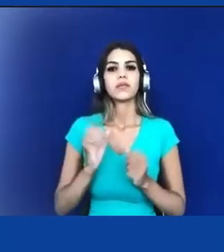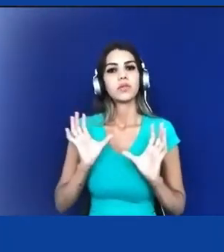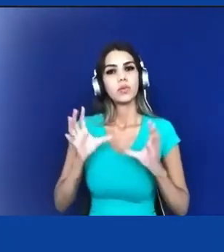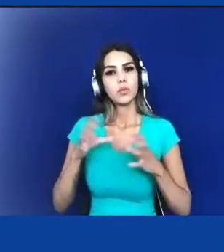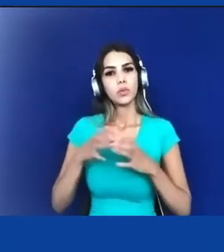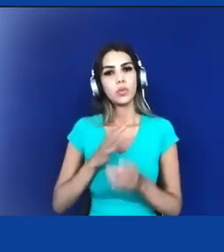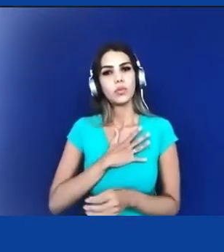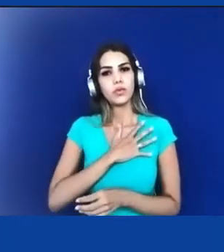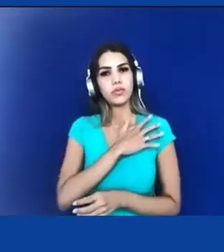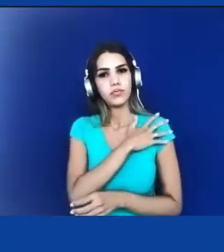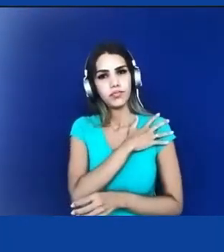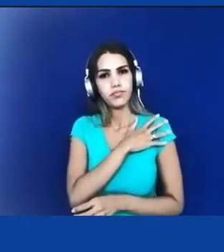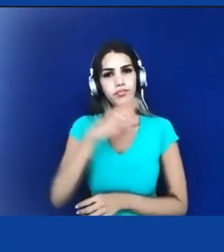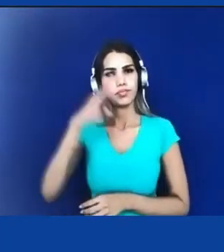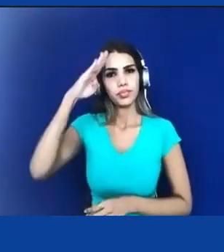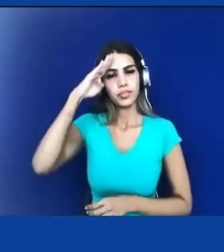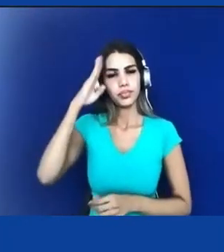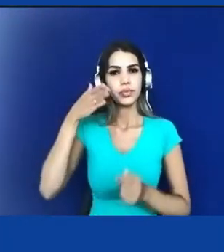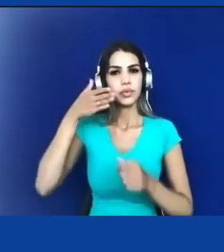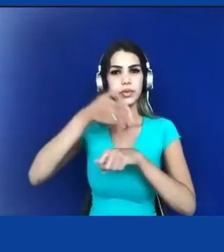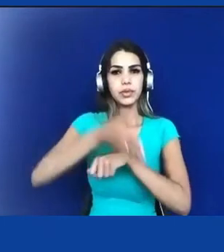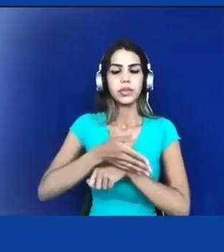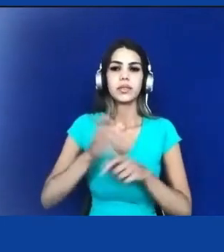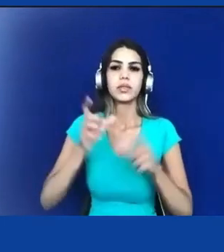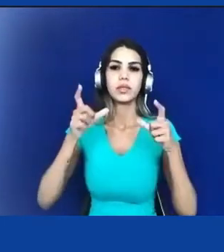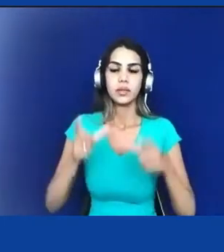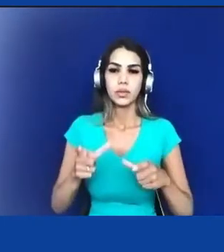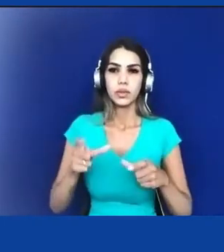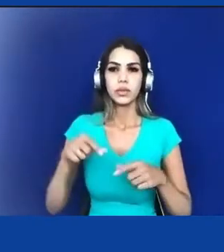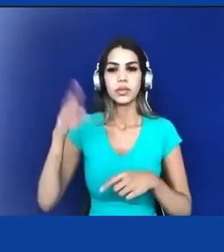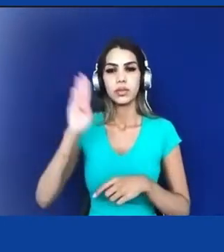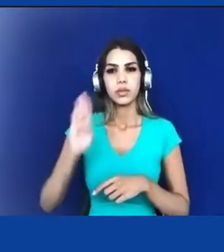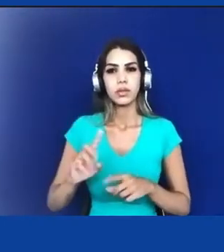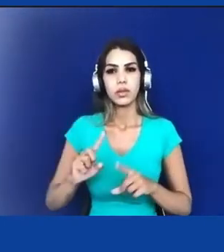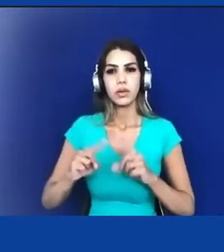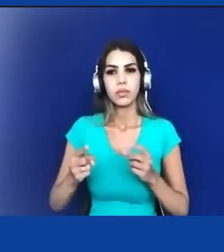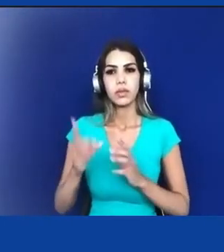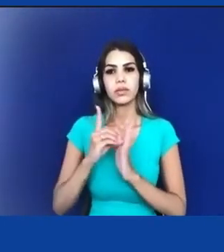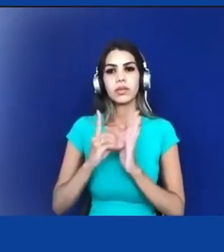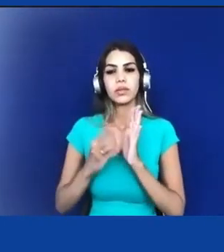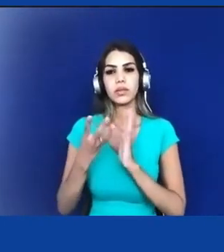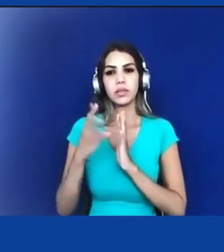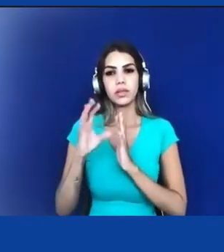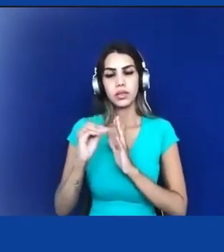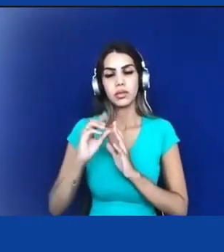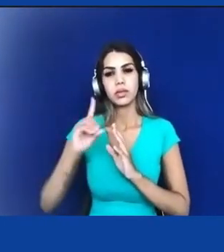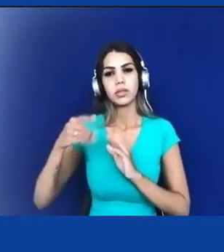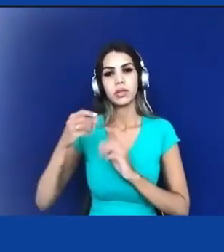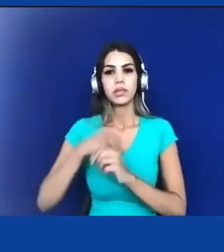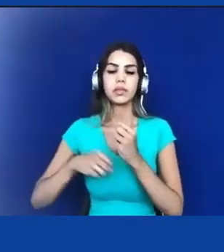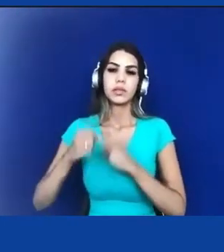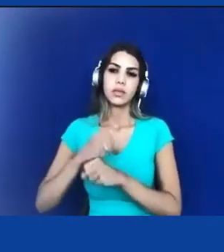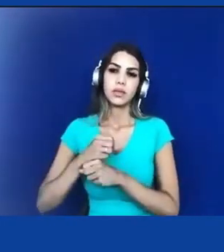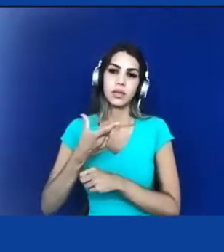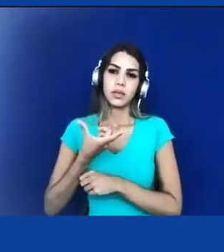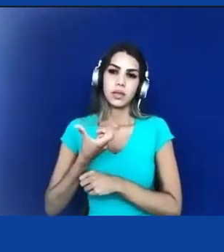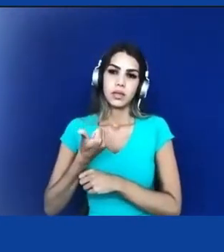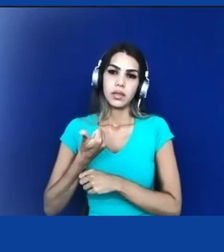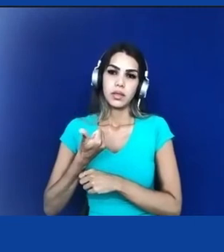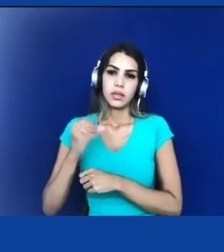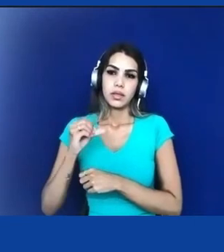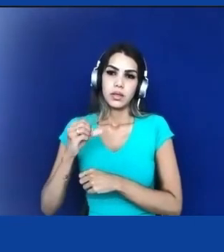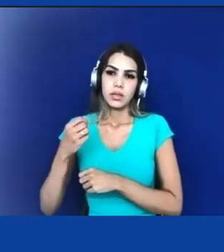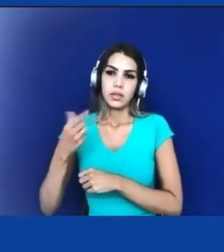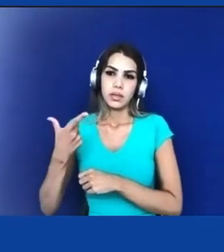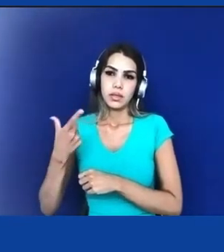territórios mas nós tivemos desde a década de 40 quando em 1920 por exemplo na década de 1910 a